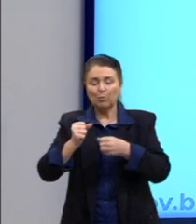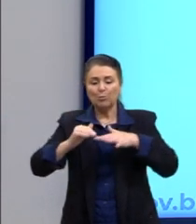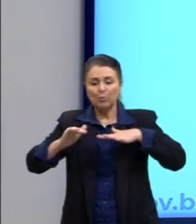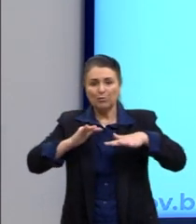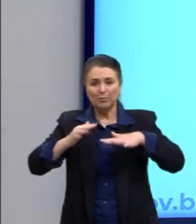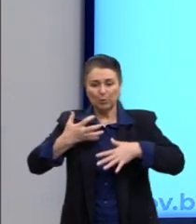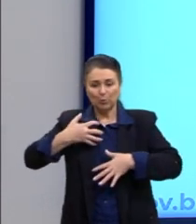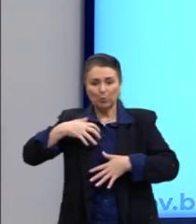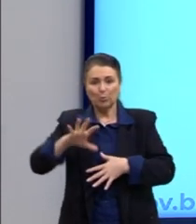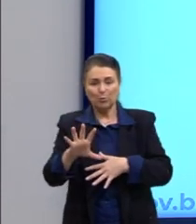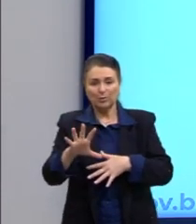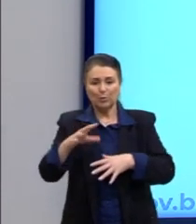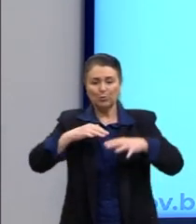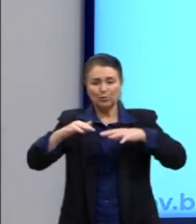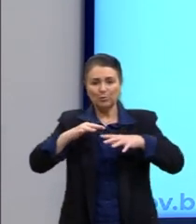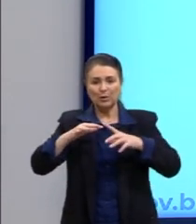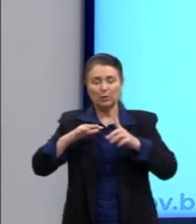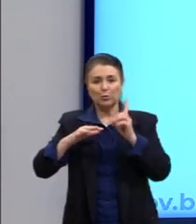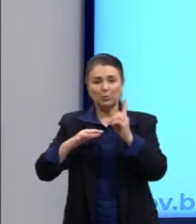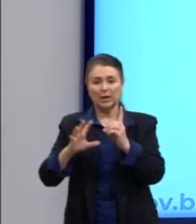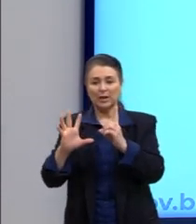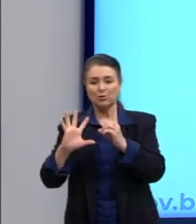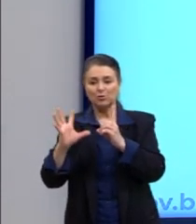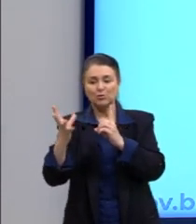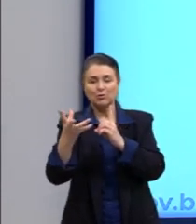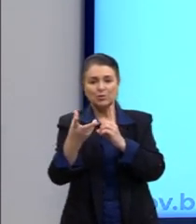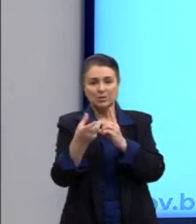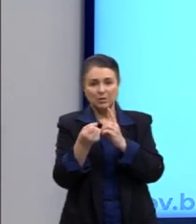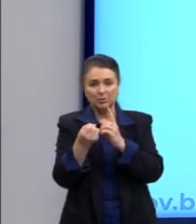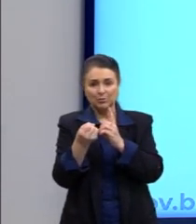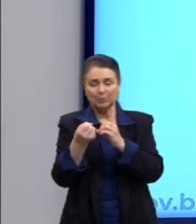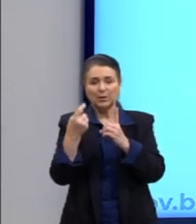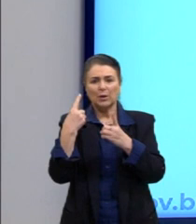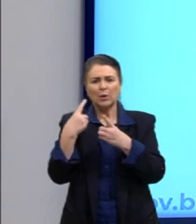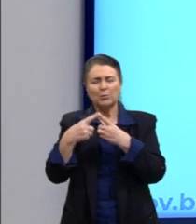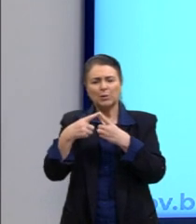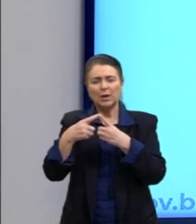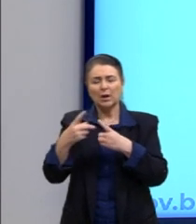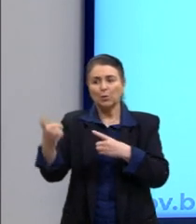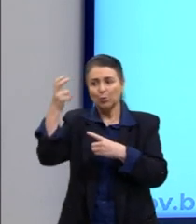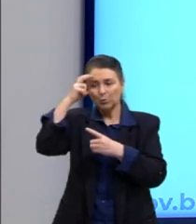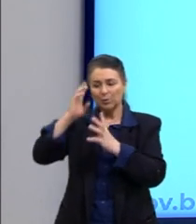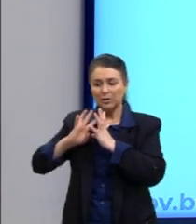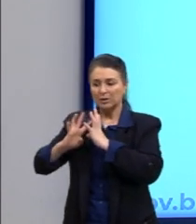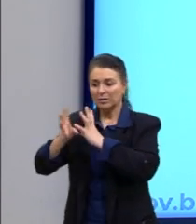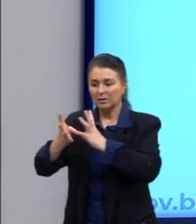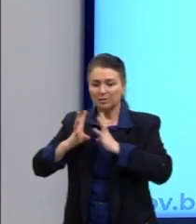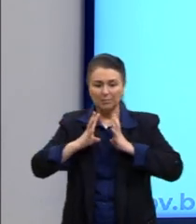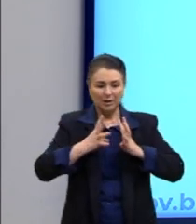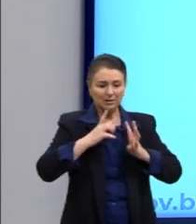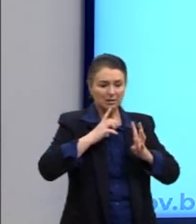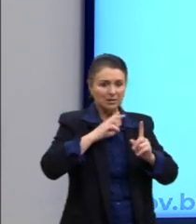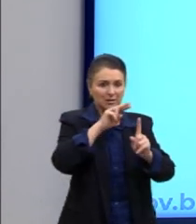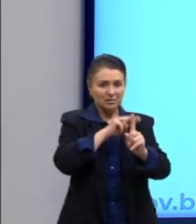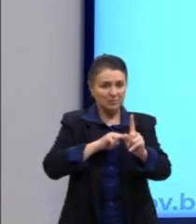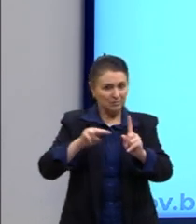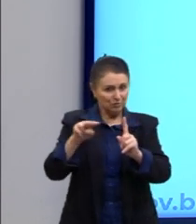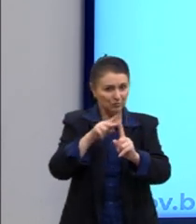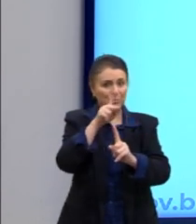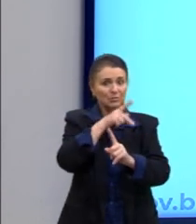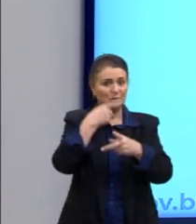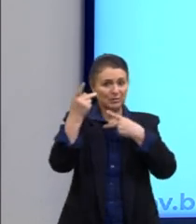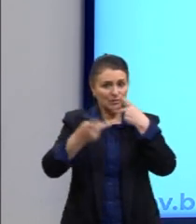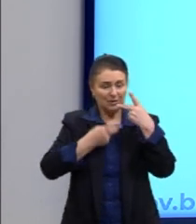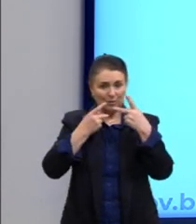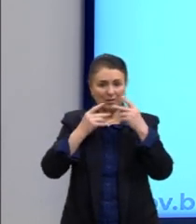a reação, a homogeneização, porque a indústria, a indústria cultural, a cultura de massa tem essa perspectiva que eu venho trazendo aqui, né? Essa